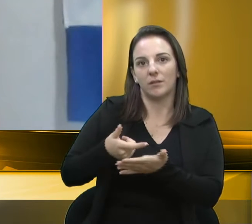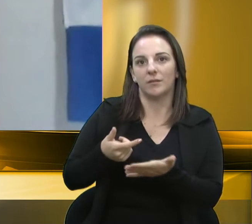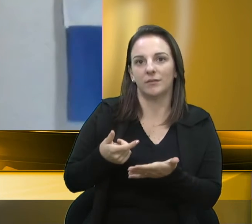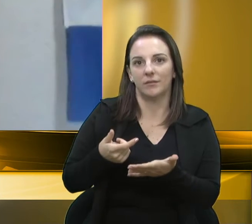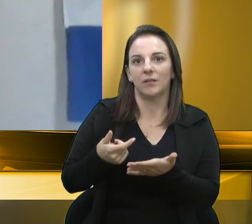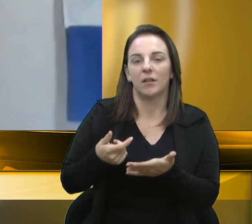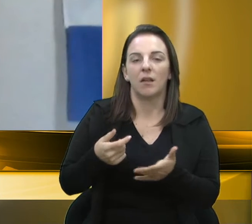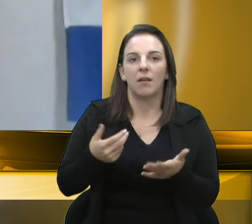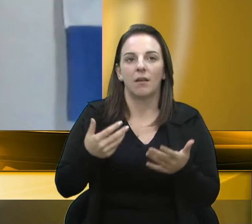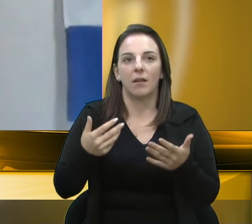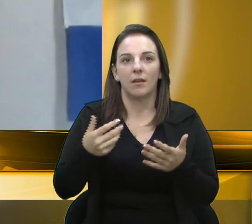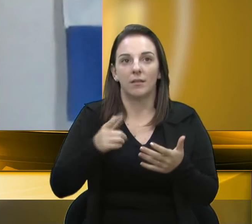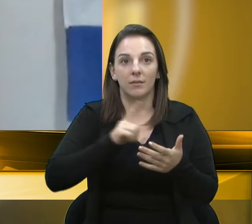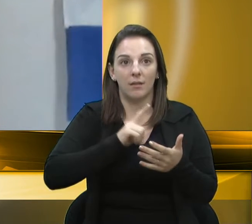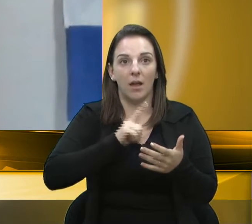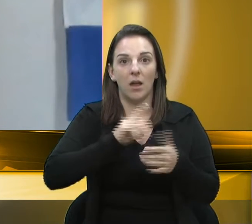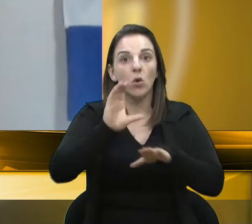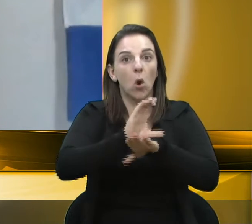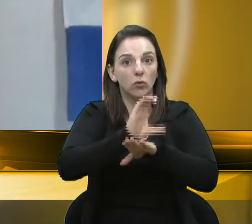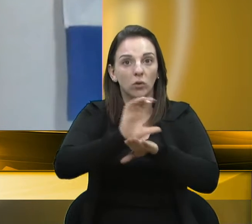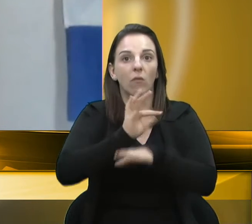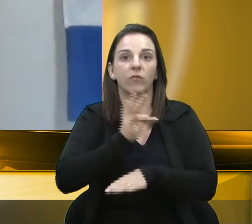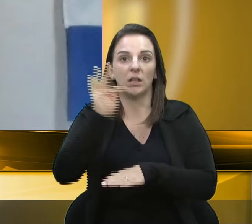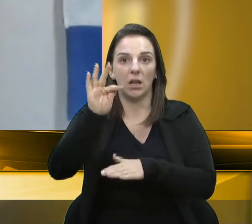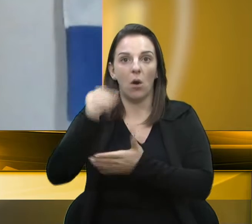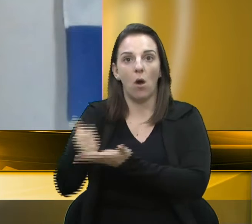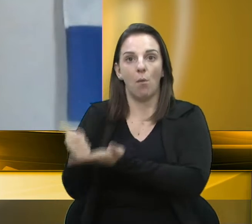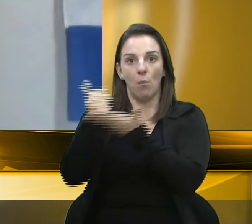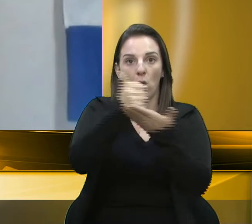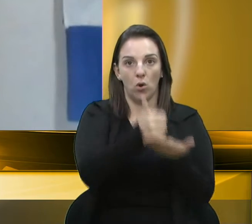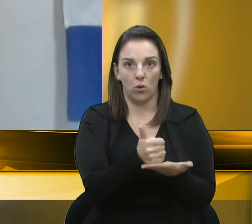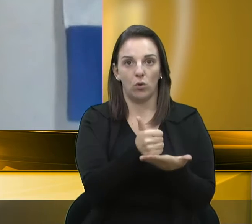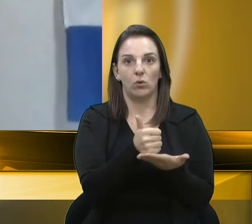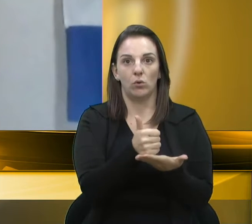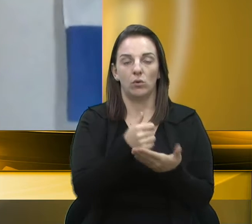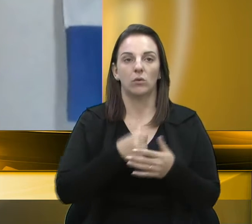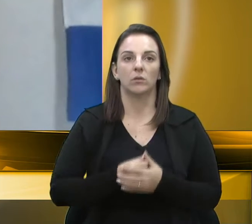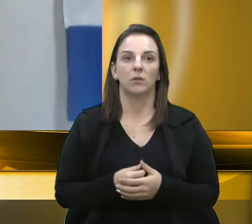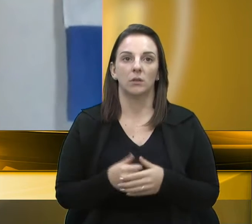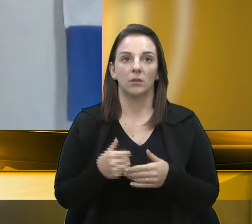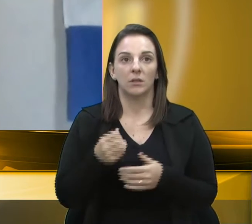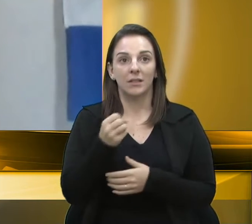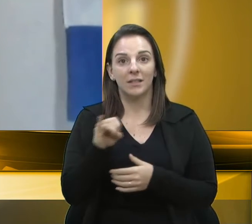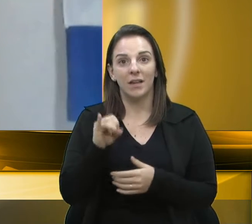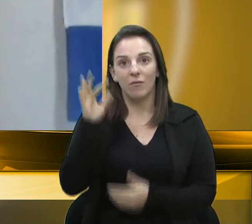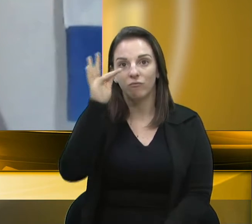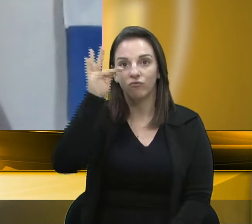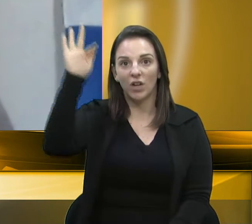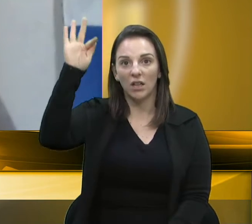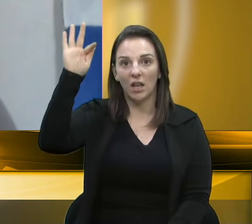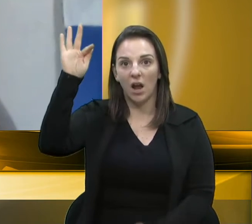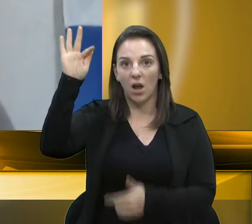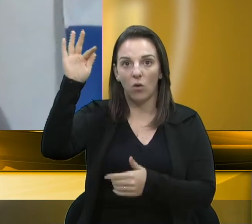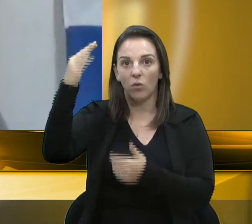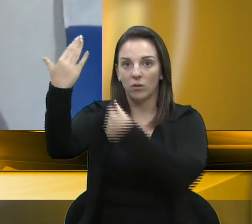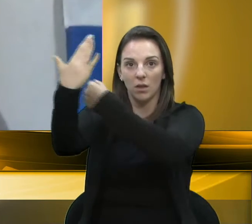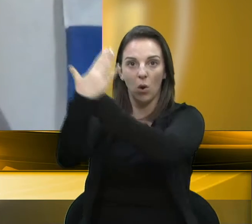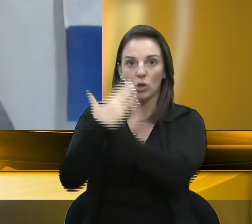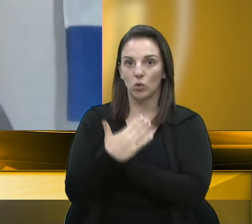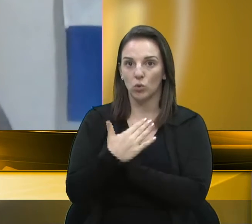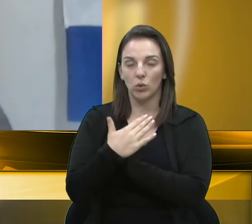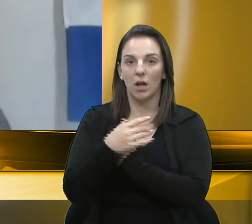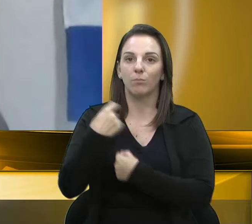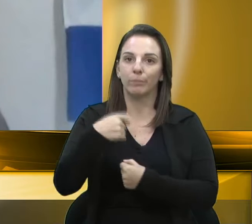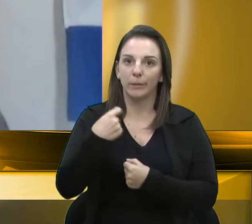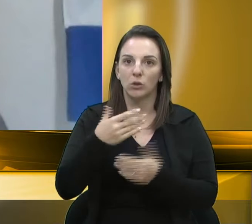Estão parados, inclusive, na Constituição Federal. Se não vem de cima, se obrigaram a buscar. Inclusive, necessitaram